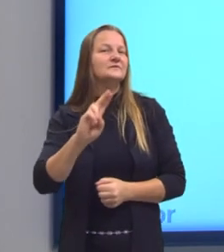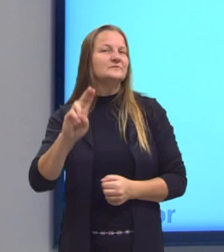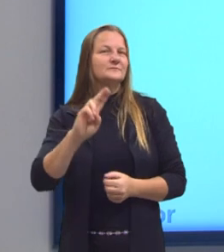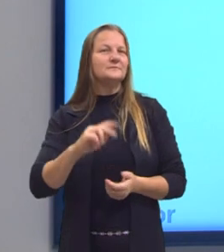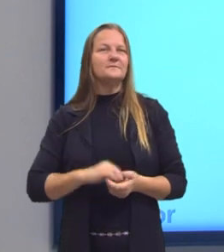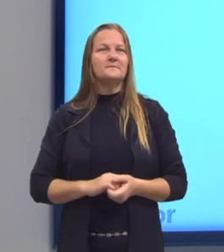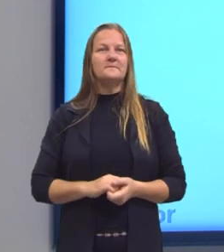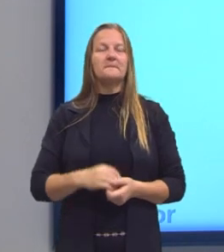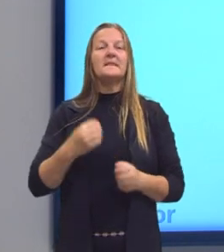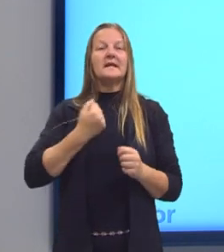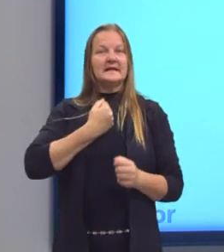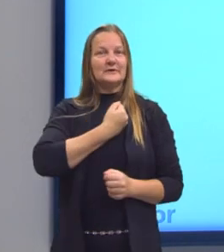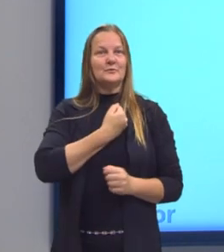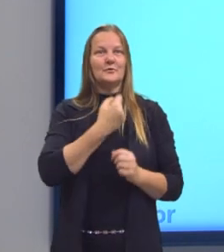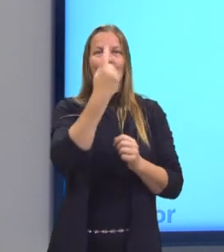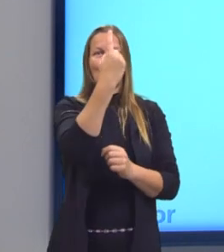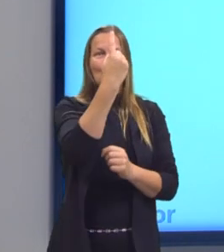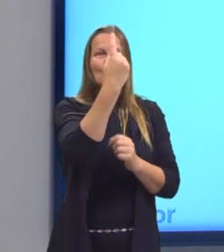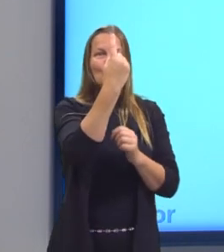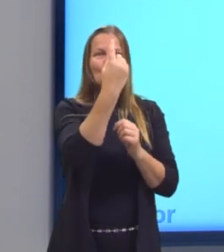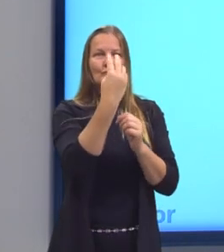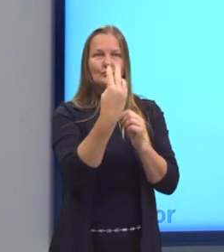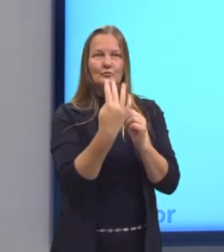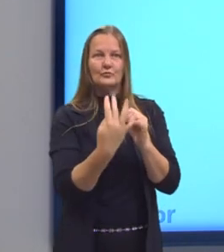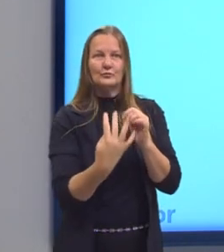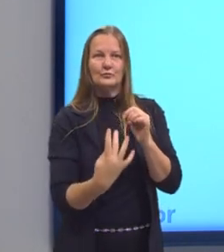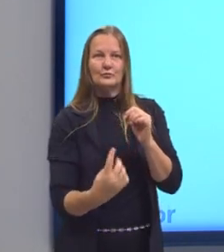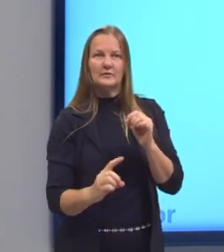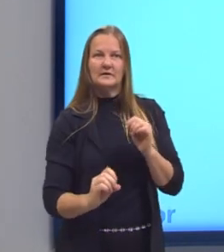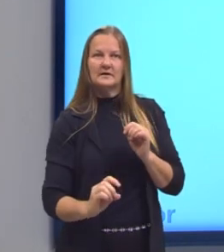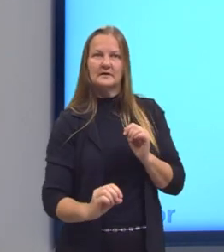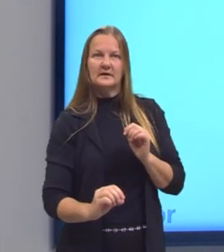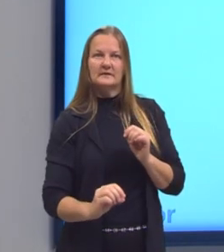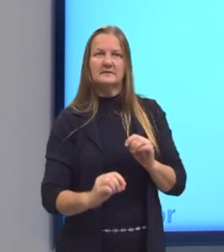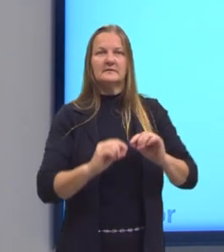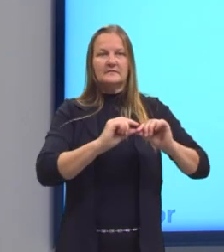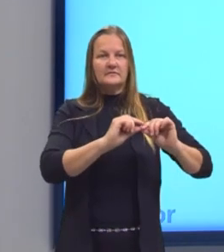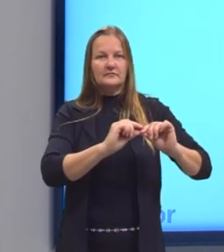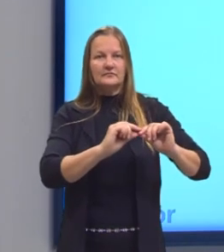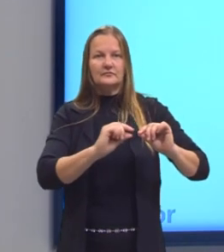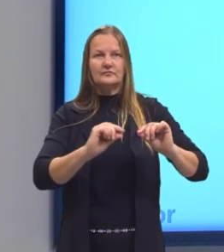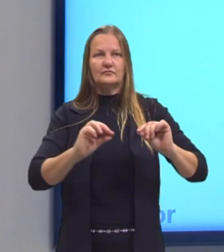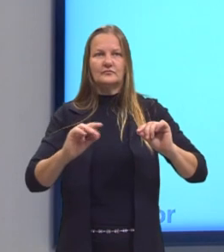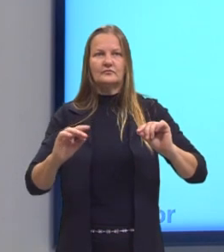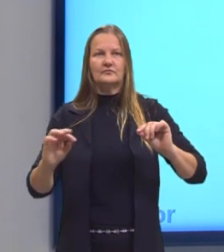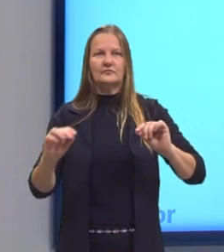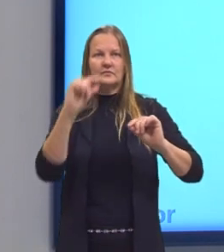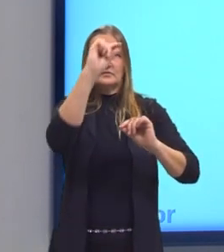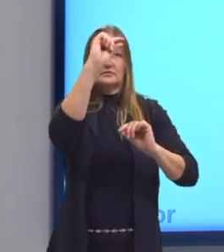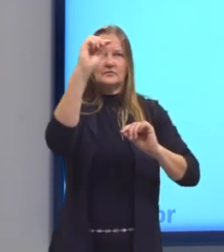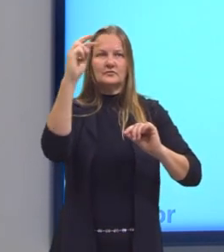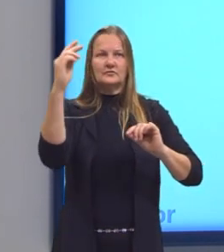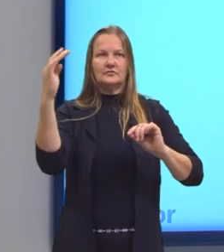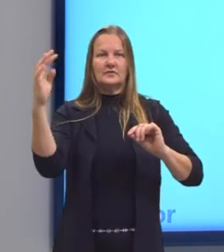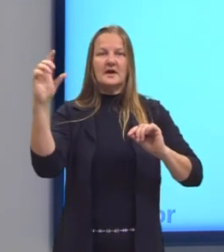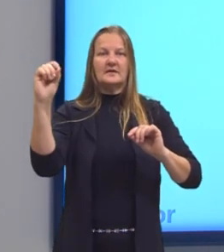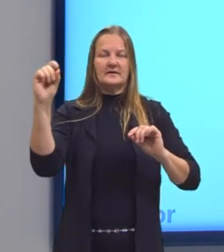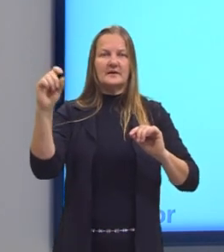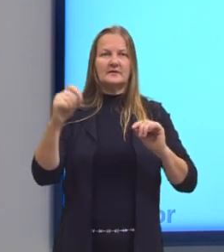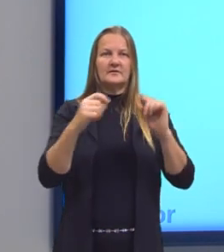A gente lista os números de um a dez nas linhas e os números de um a dez nas colunas. E daí vamos resolvendo, né?